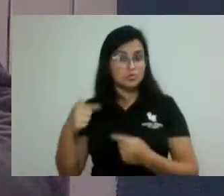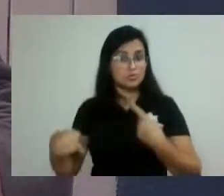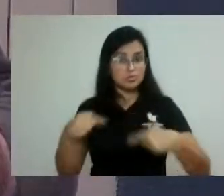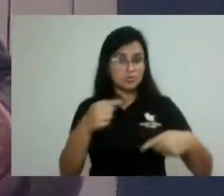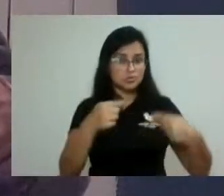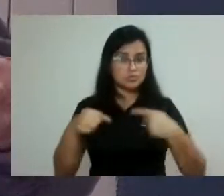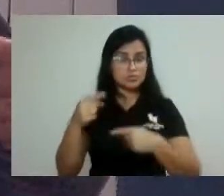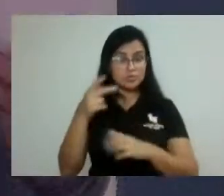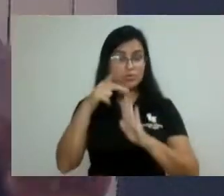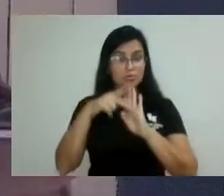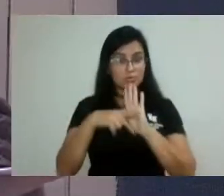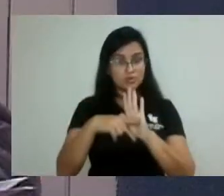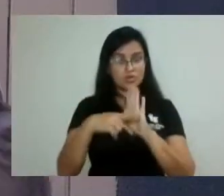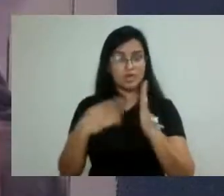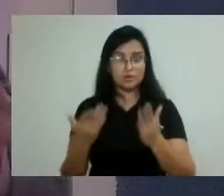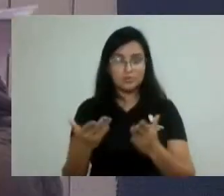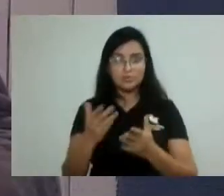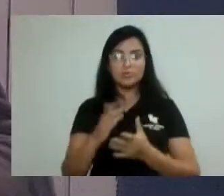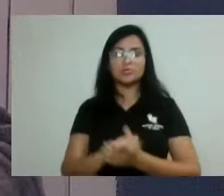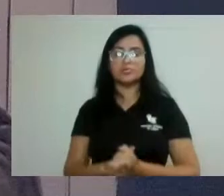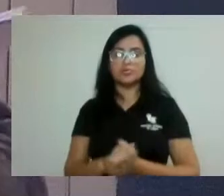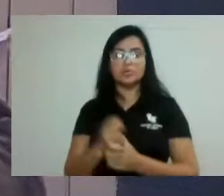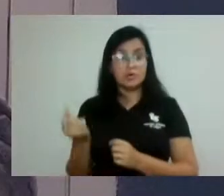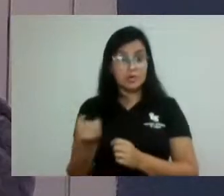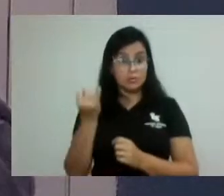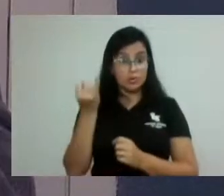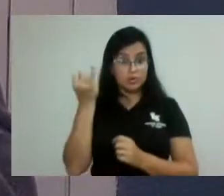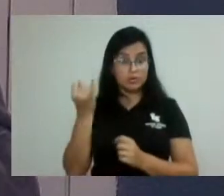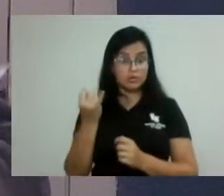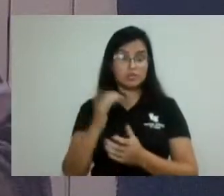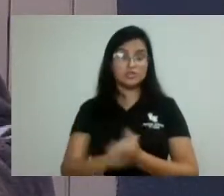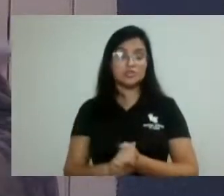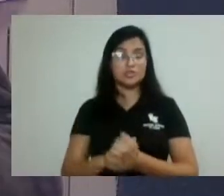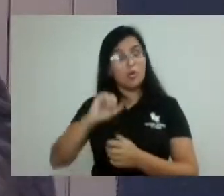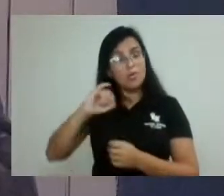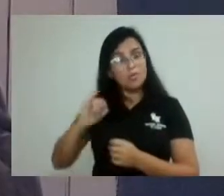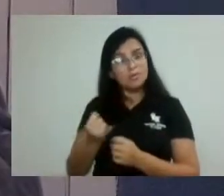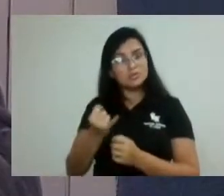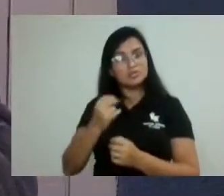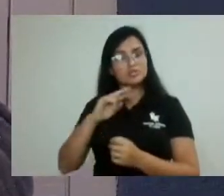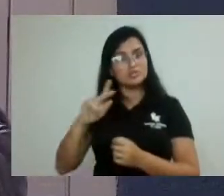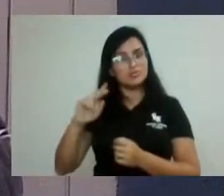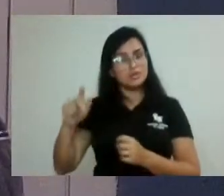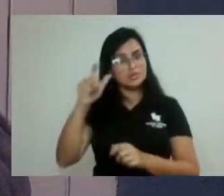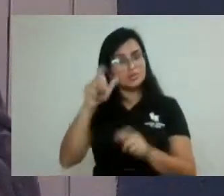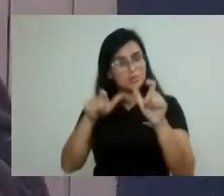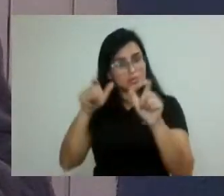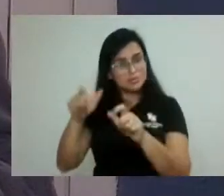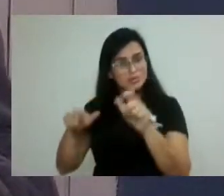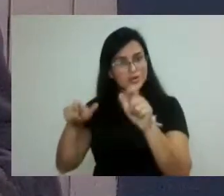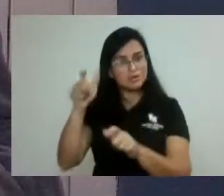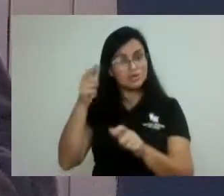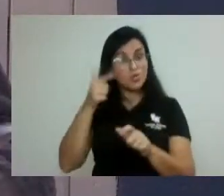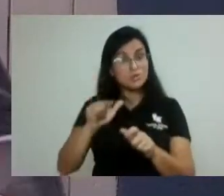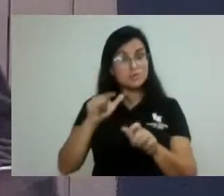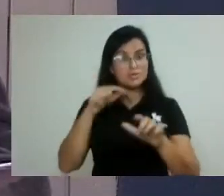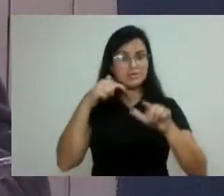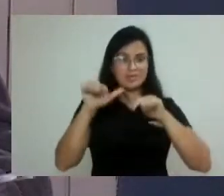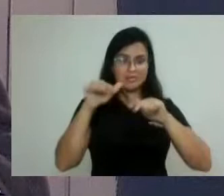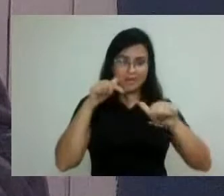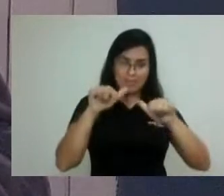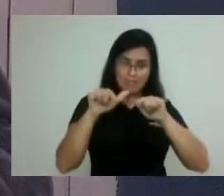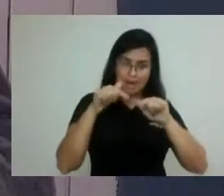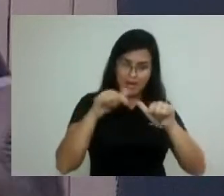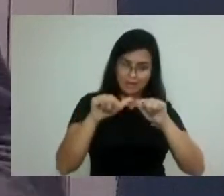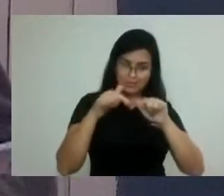possibilitar aqui que várias pessoas possam também ser direcionadas na área de emprego, que é a Ardag. Agradecer a todos os vereadores que votaram de